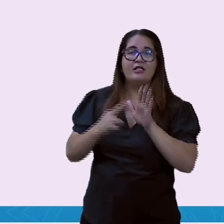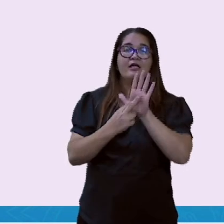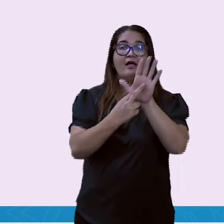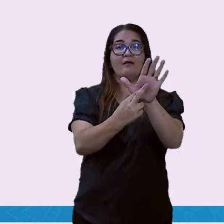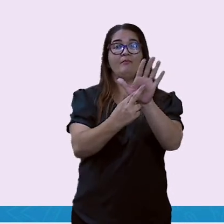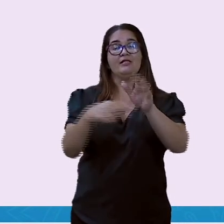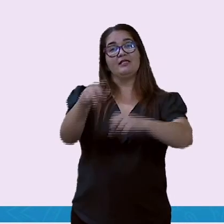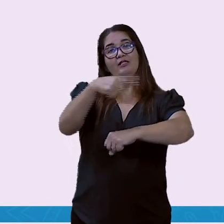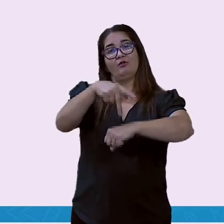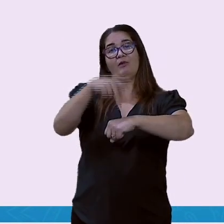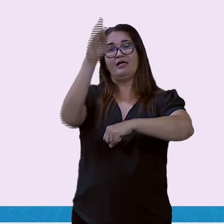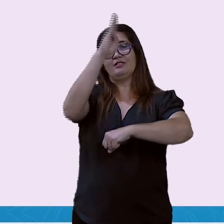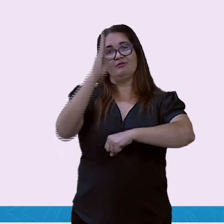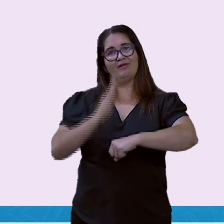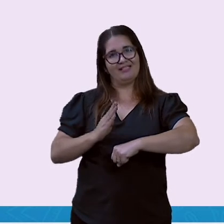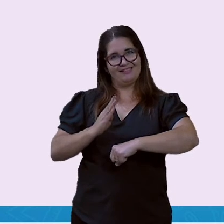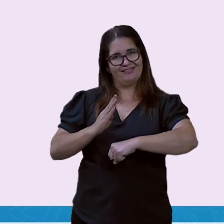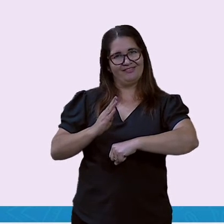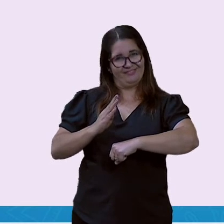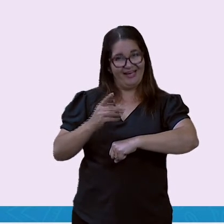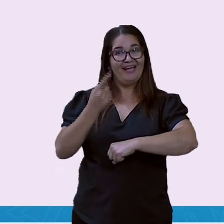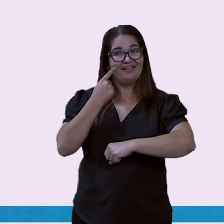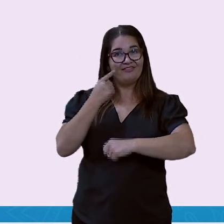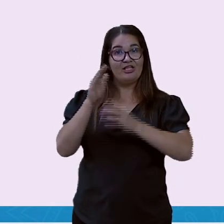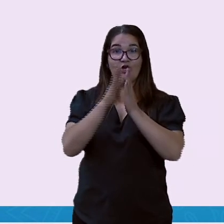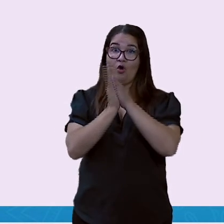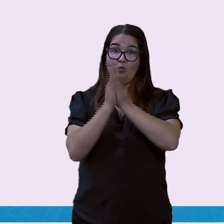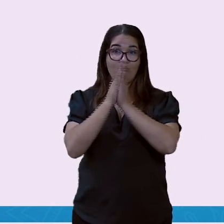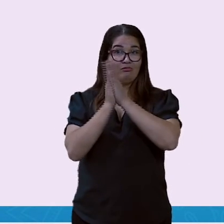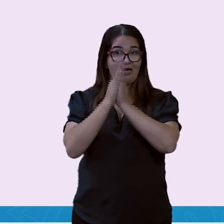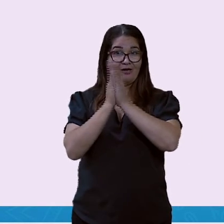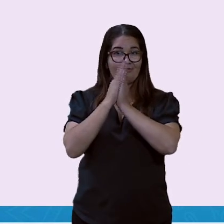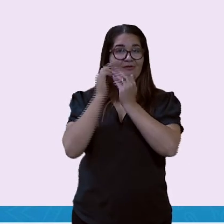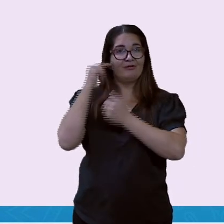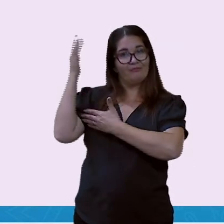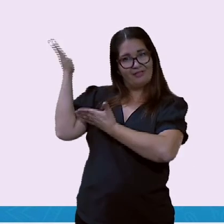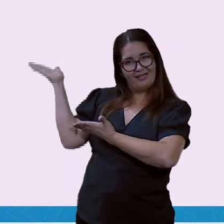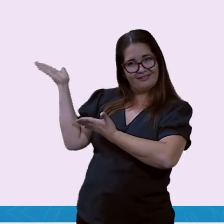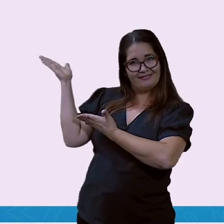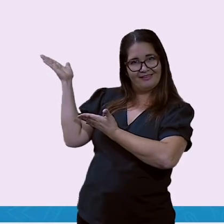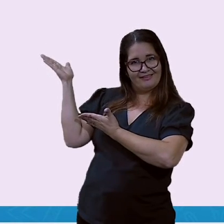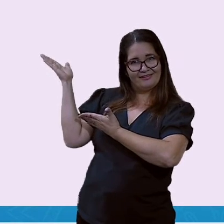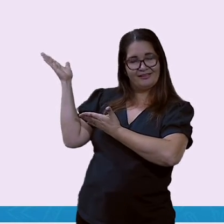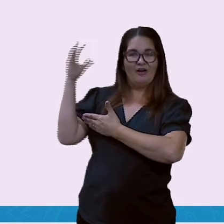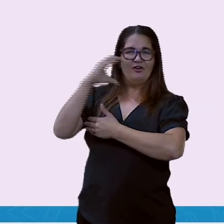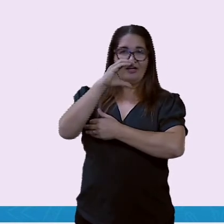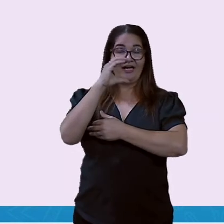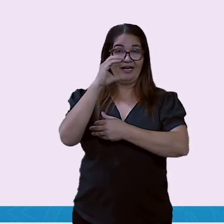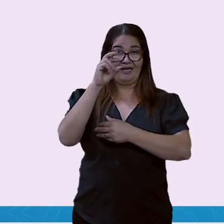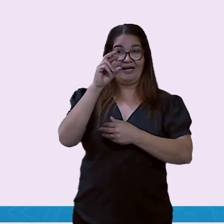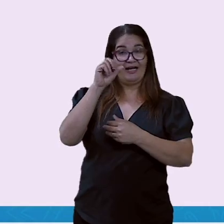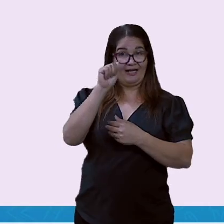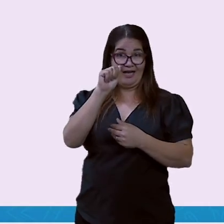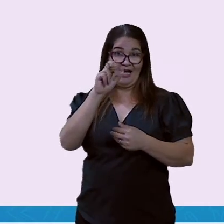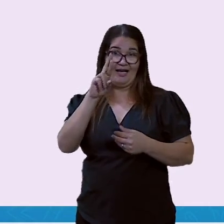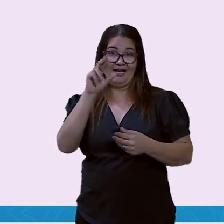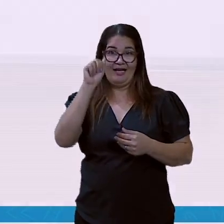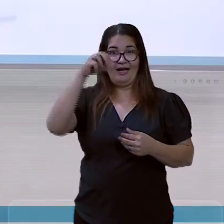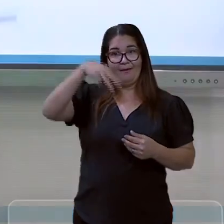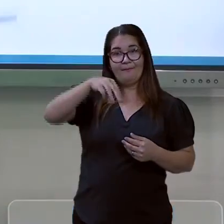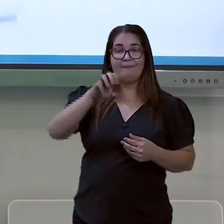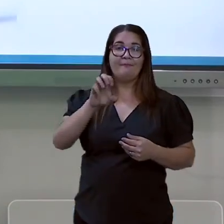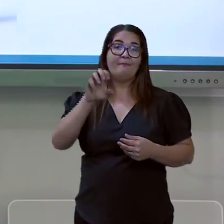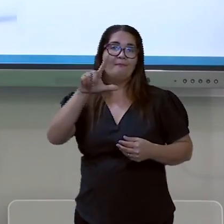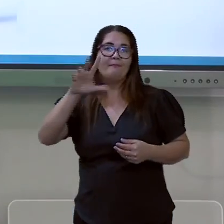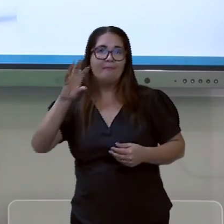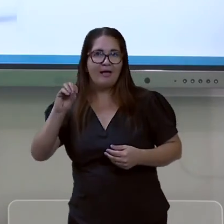E nada melhor para representar o nosso país do que o caramelo, o famoso caramelo. Então, é o nosso